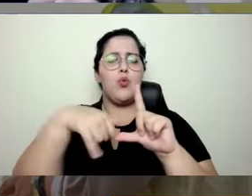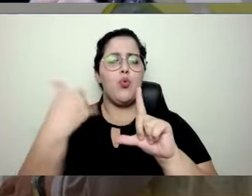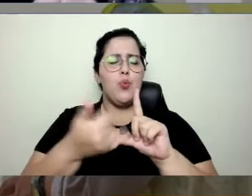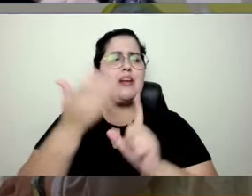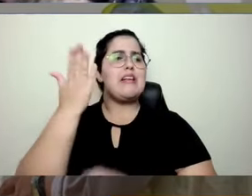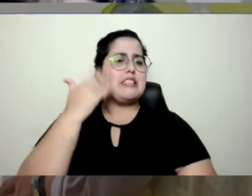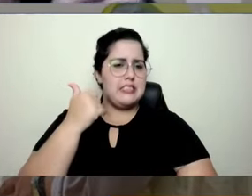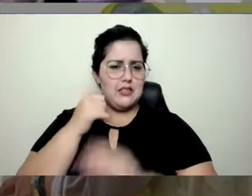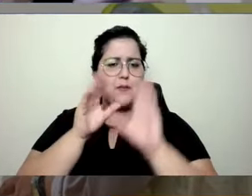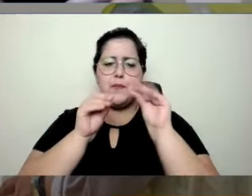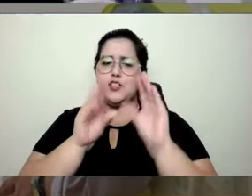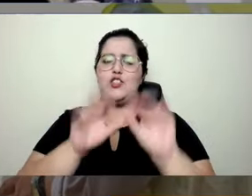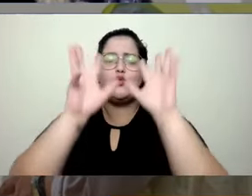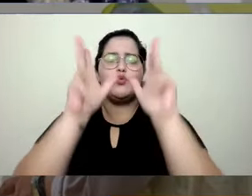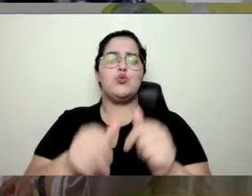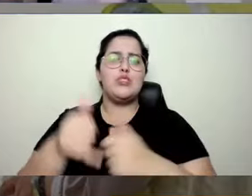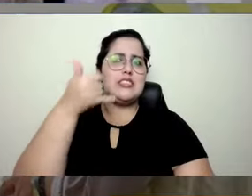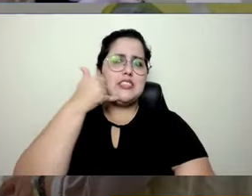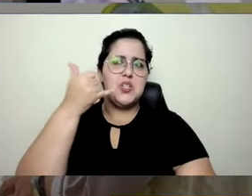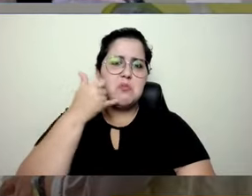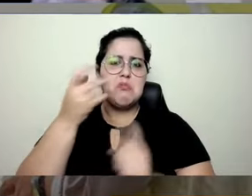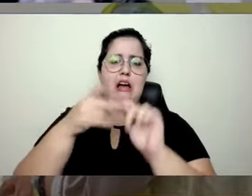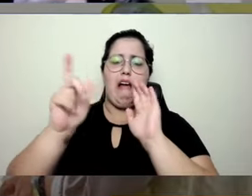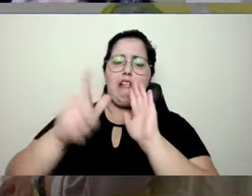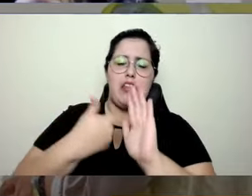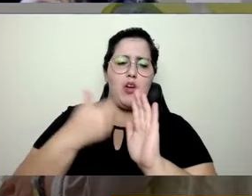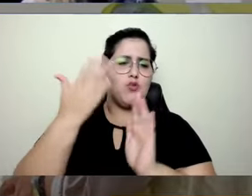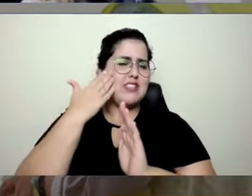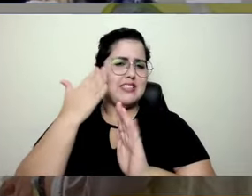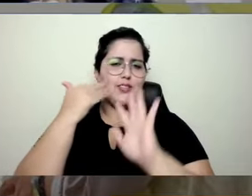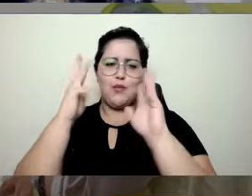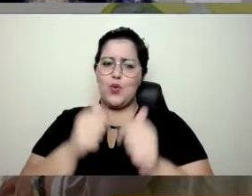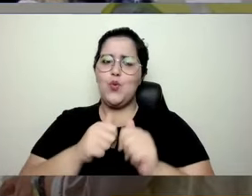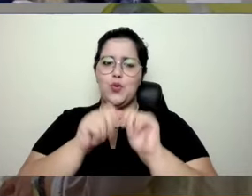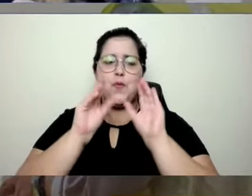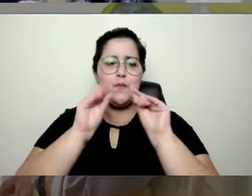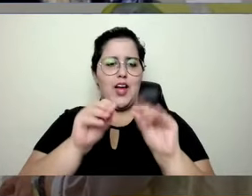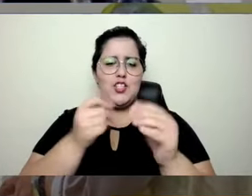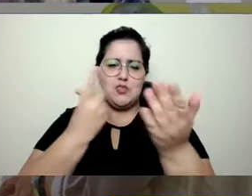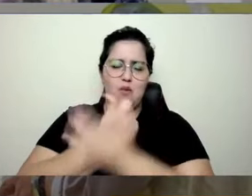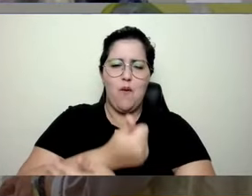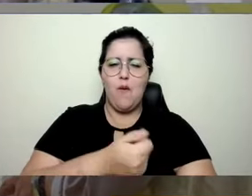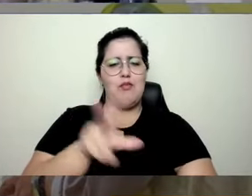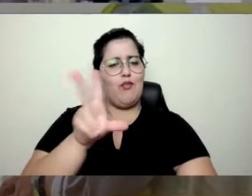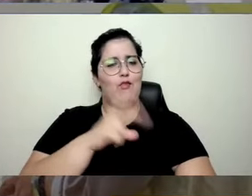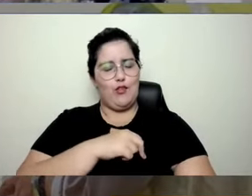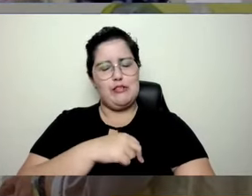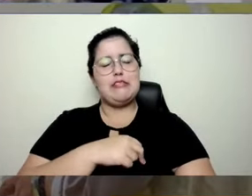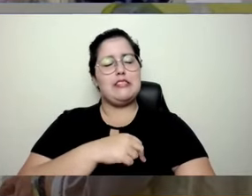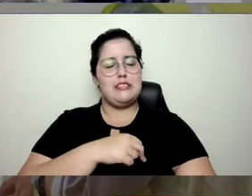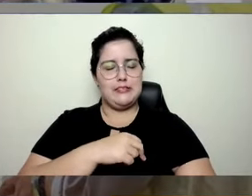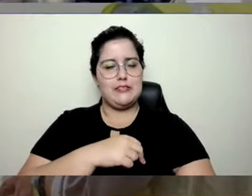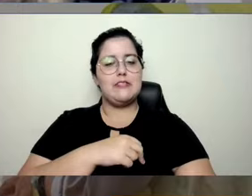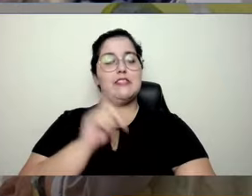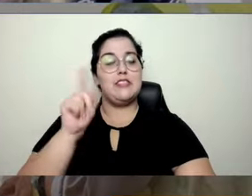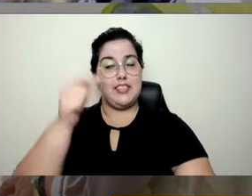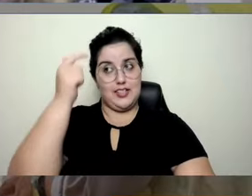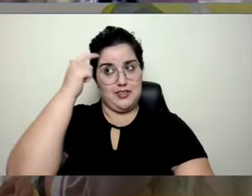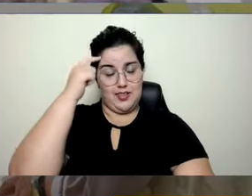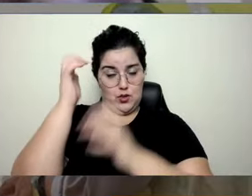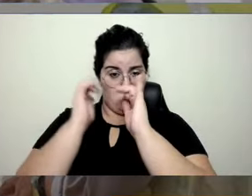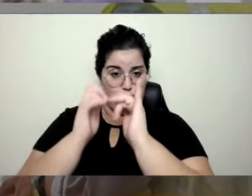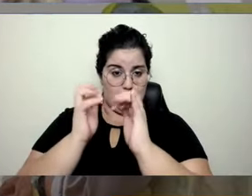ainda pega seu celular, o seu cartão de crédito e consegue fazer aquisições. É isso, o nosso cérebro,